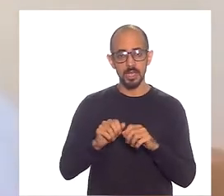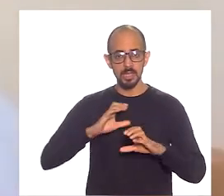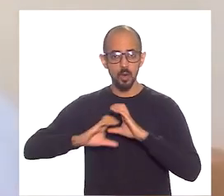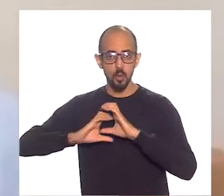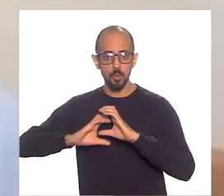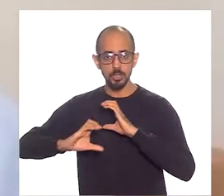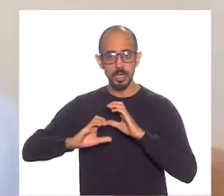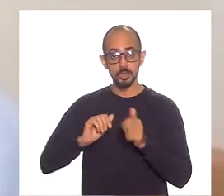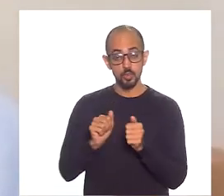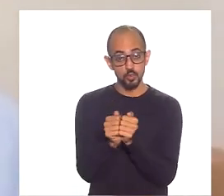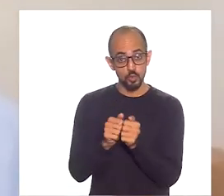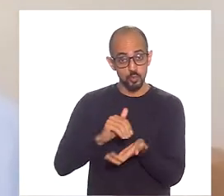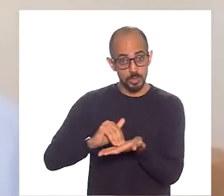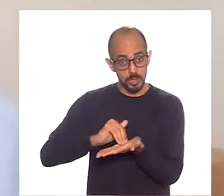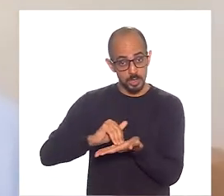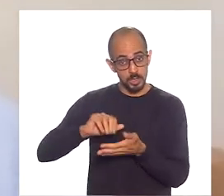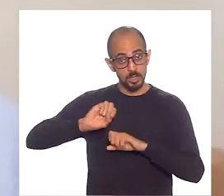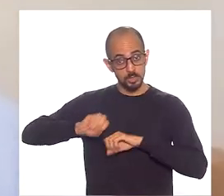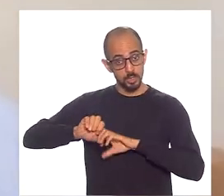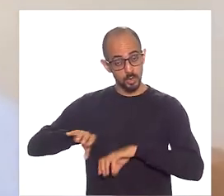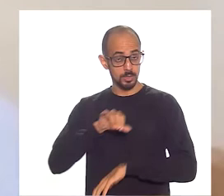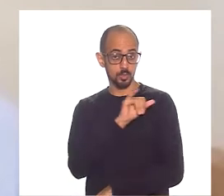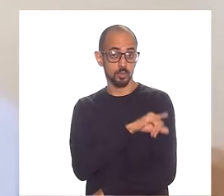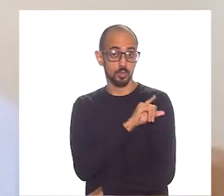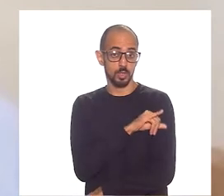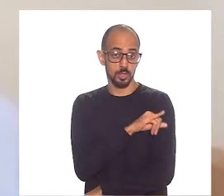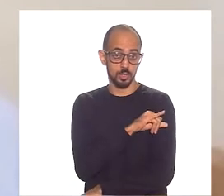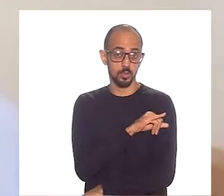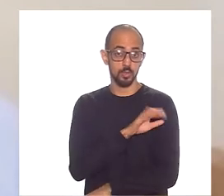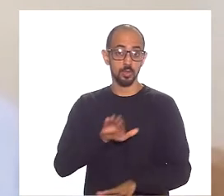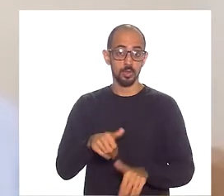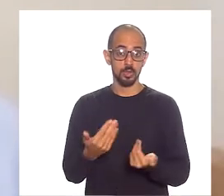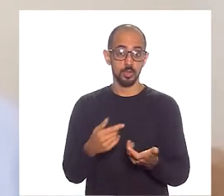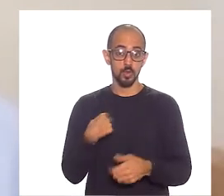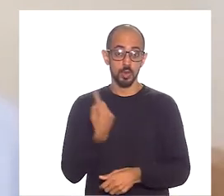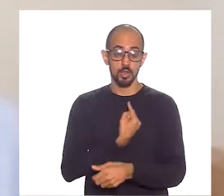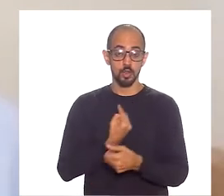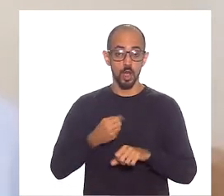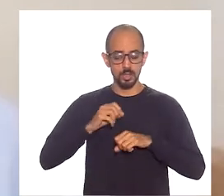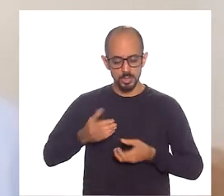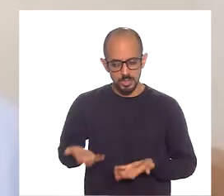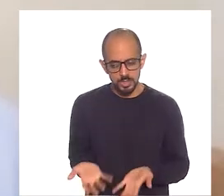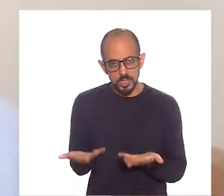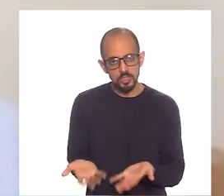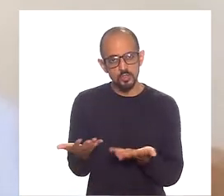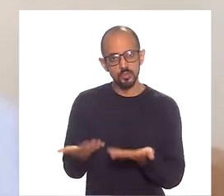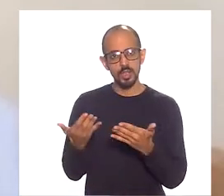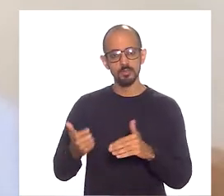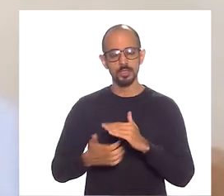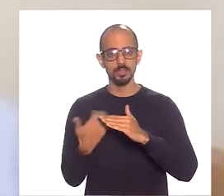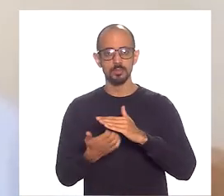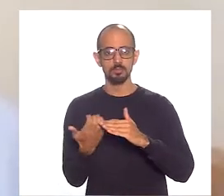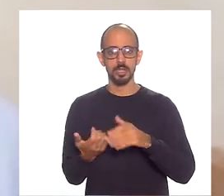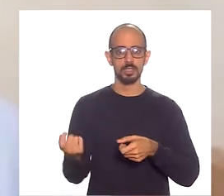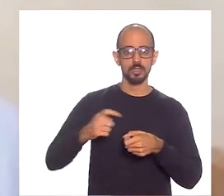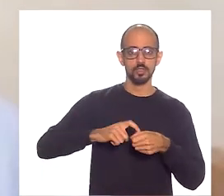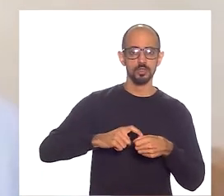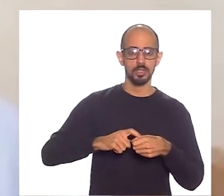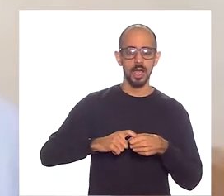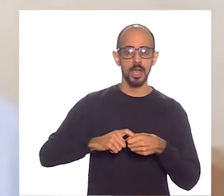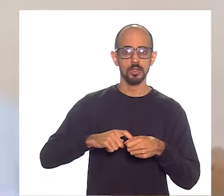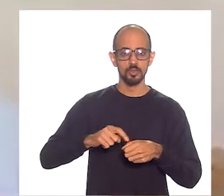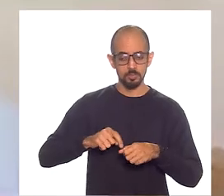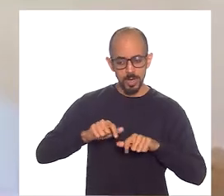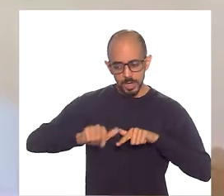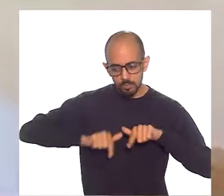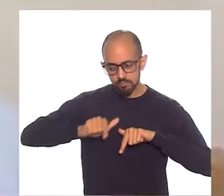Educação do estado do Rio de Janeiro. E aí, nós incentivamos as nossas empresas associadas para que mobilizem sua força de trabalho,